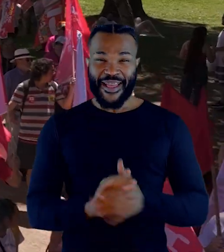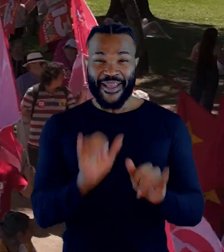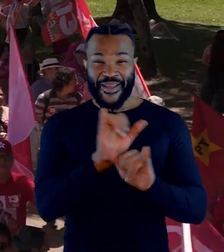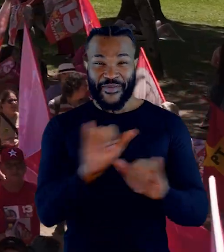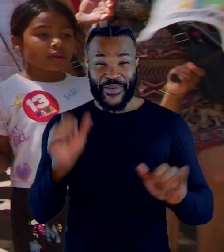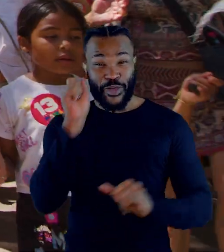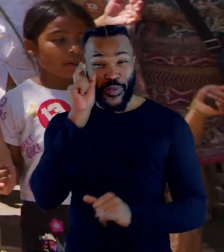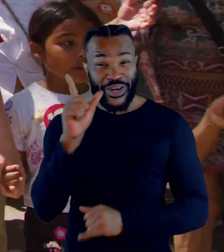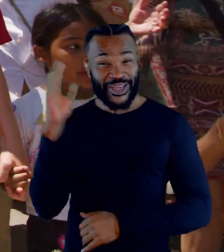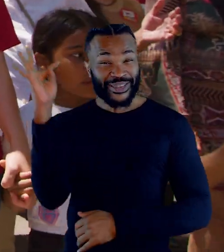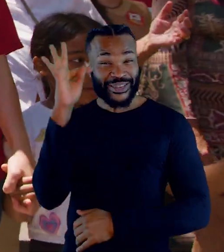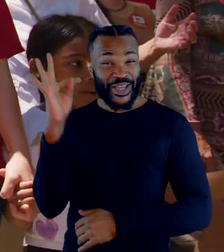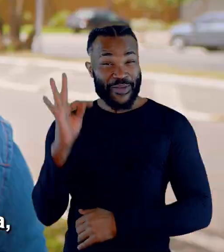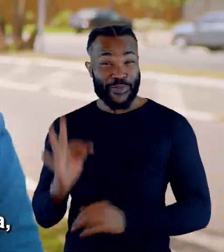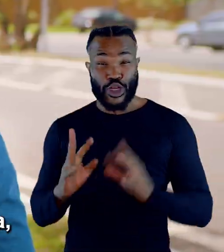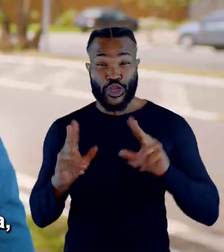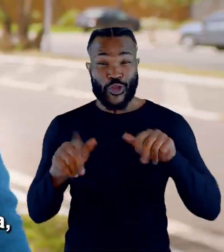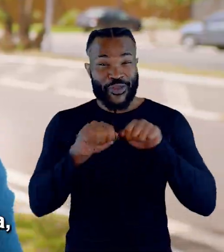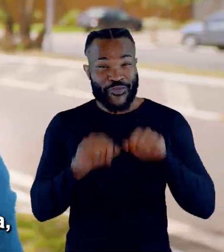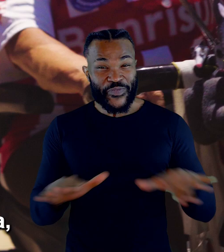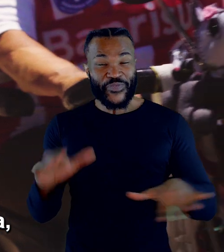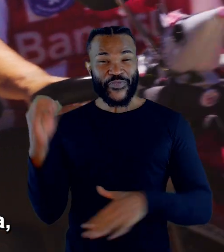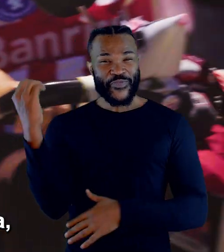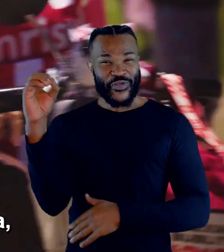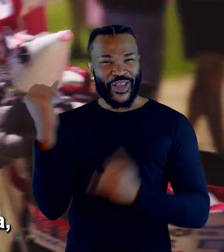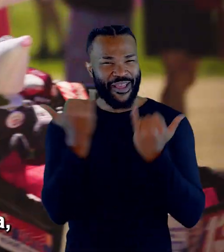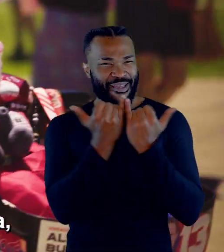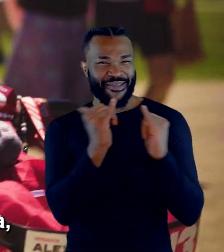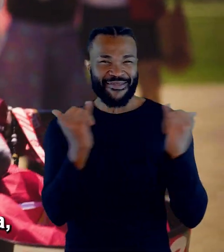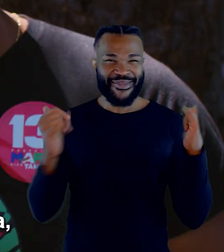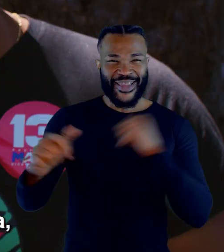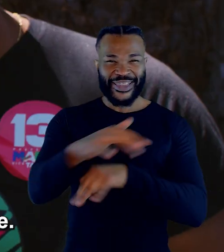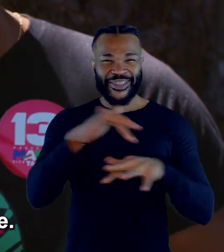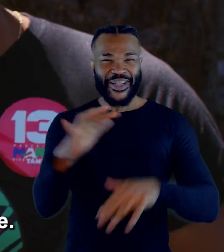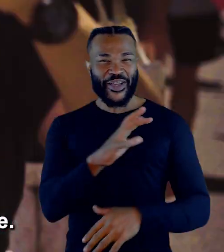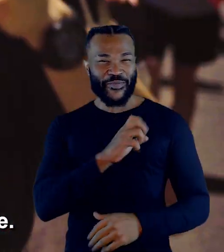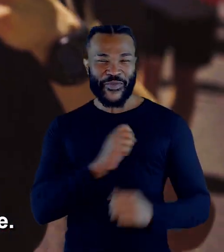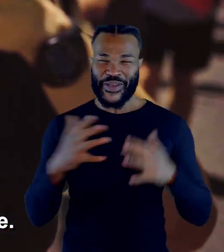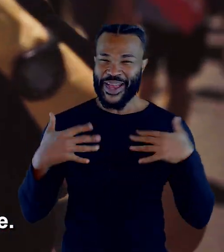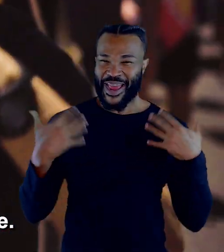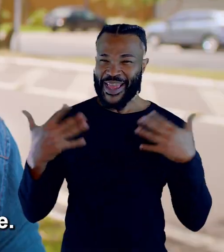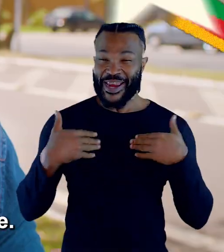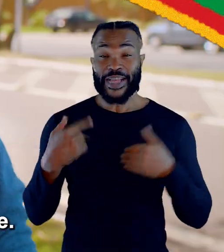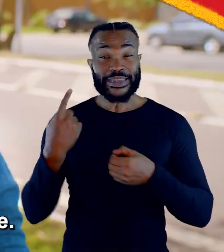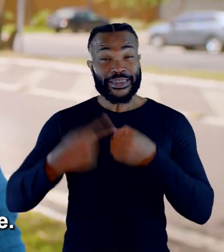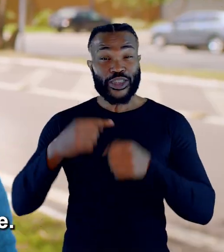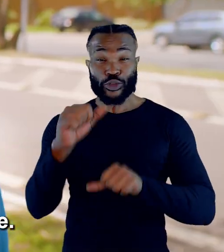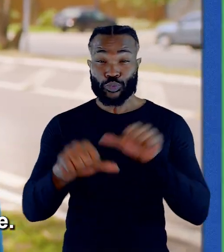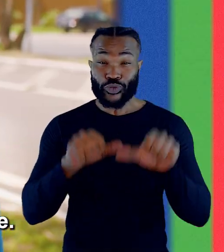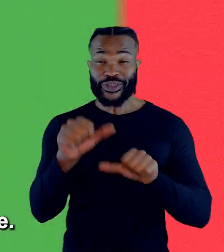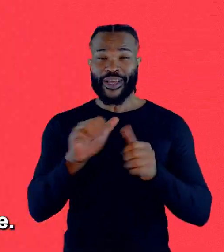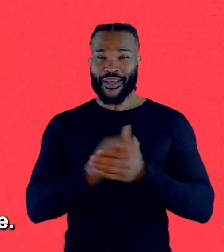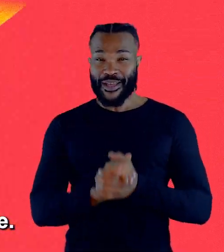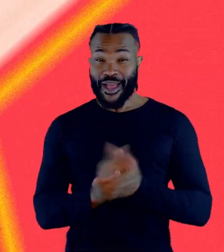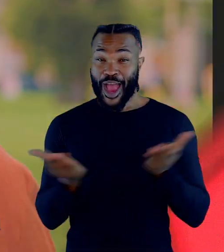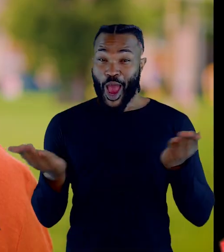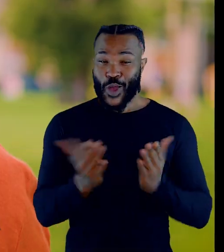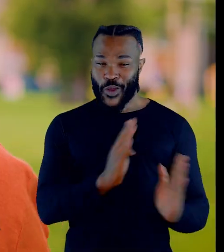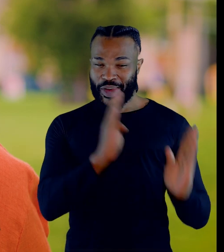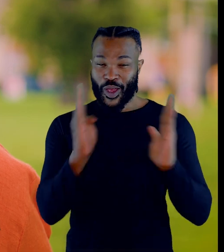A campanha da Maria e da Talires está em toda Porto Alegre, com energia, amor e alegria para mudar a nossa cidade.